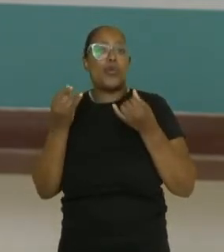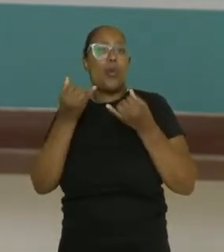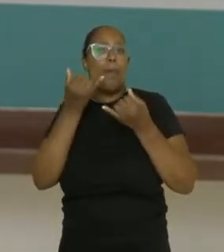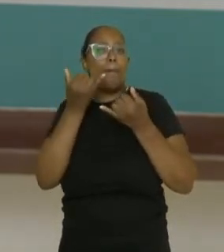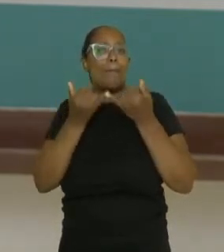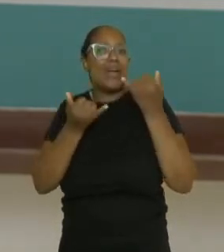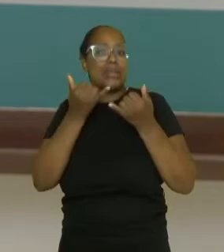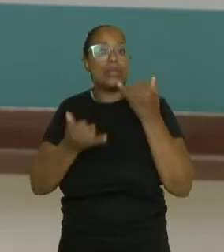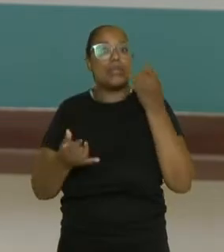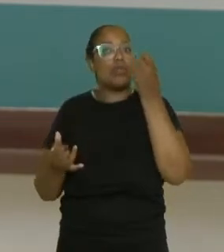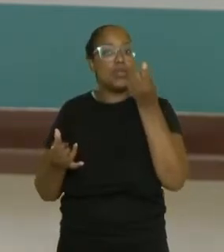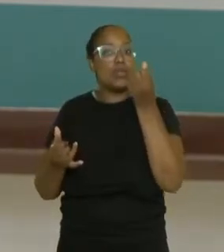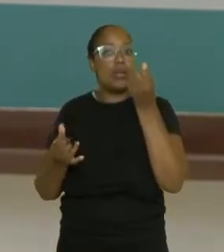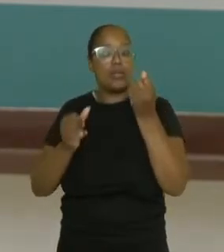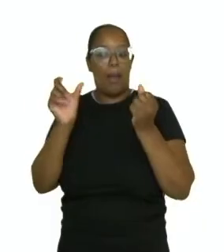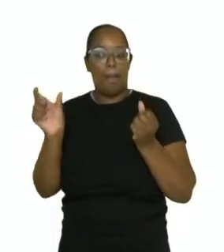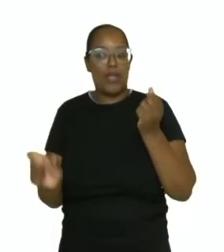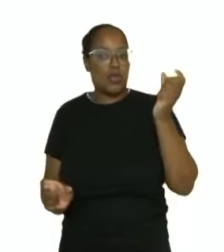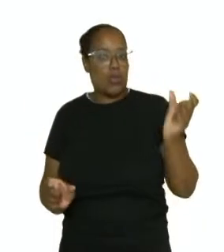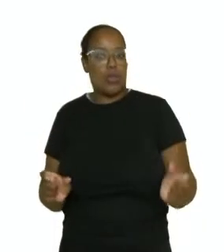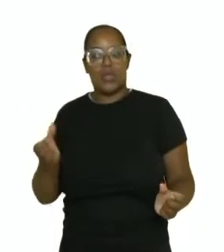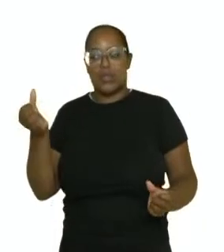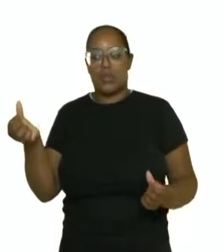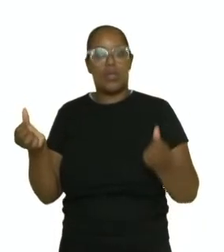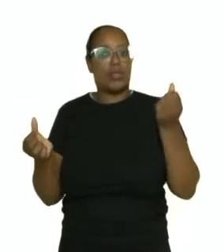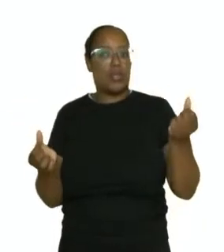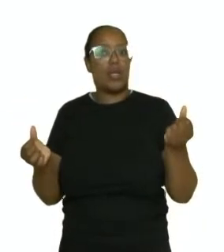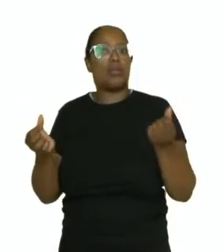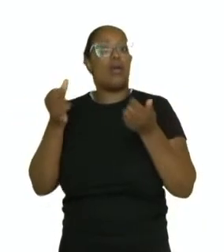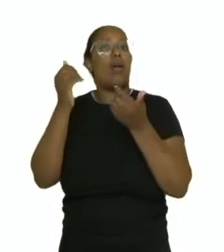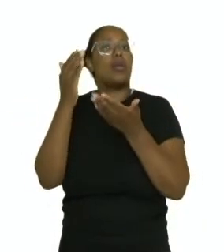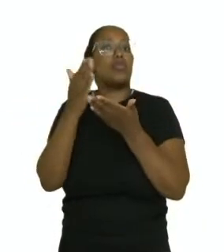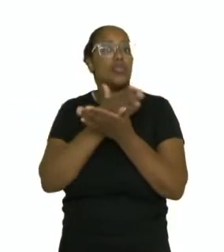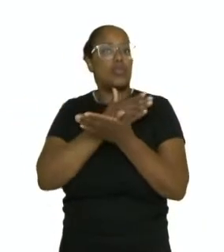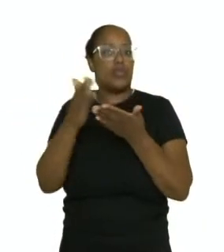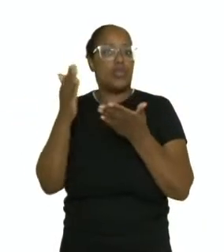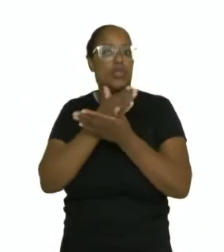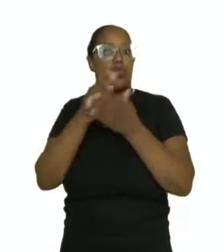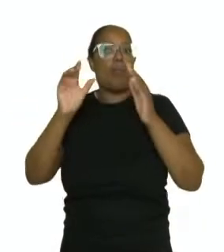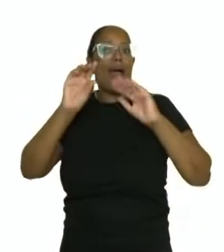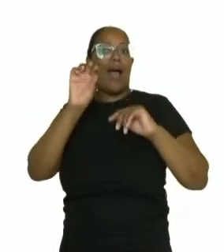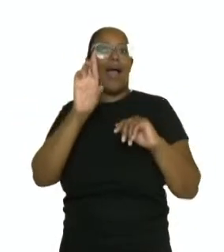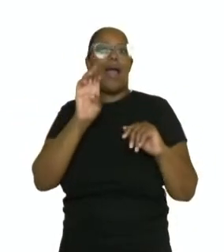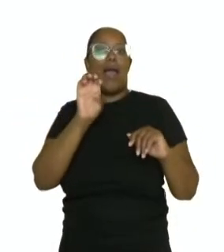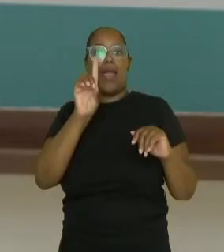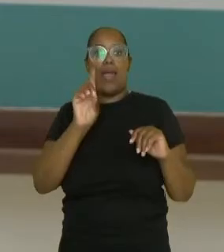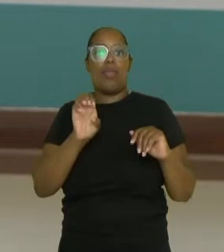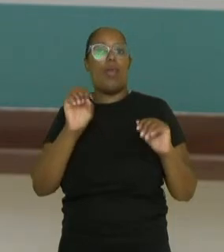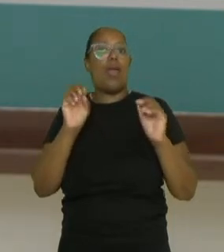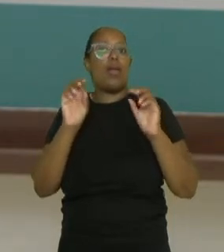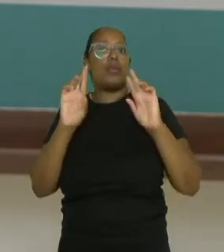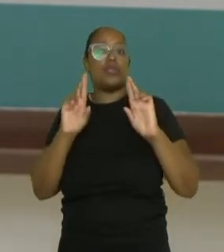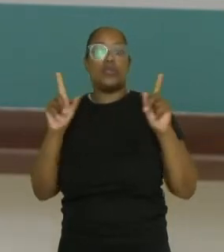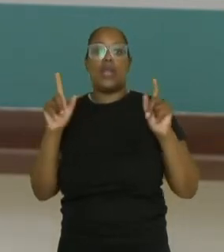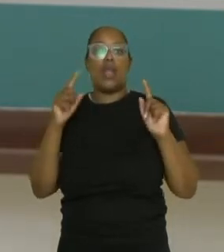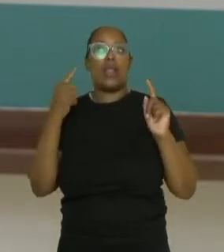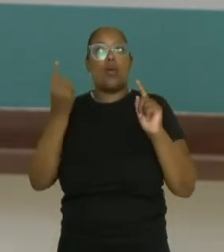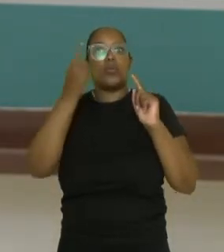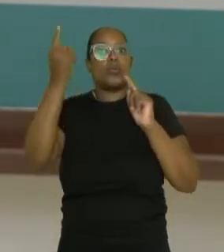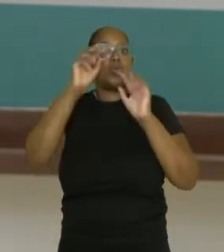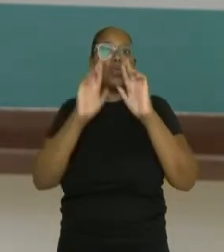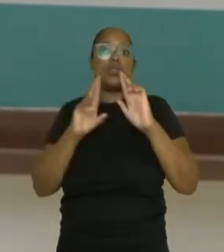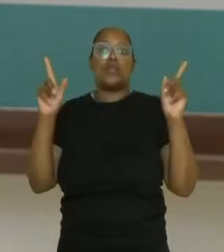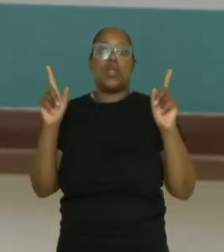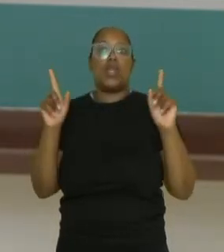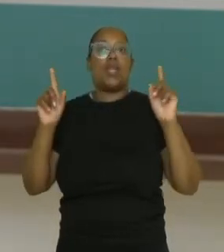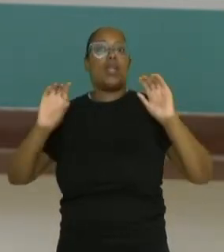seis jogadores em cada equipe divididos por uma rede a rede é diferente a altura é diferente da